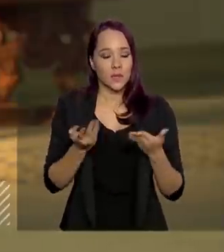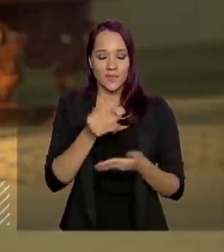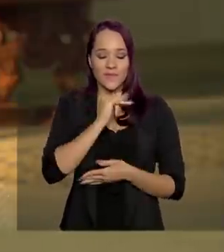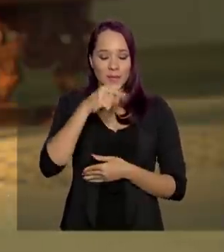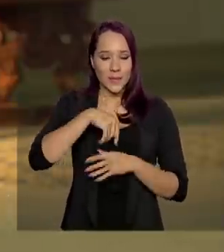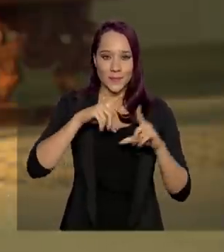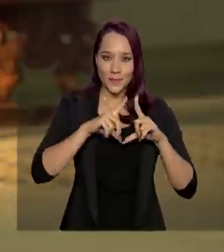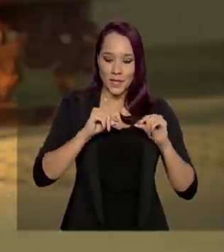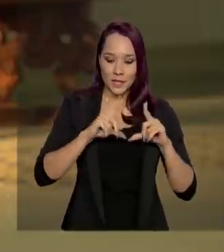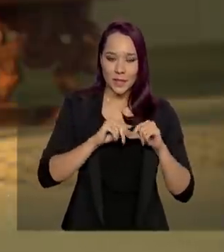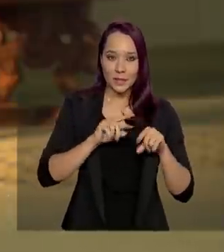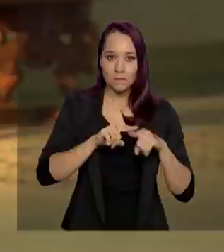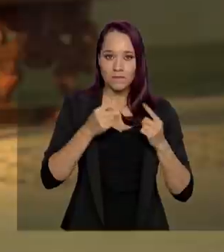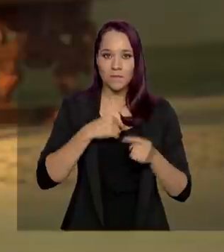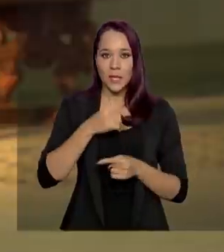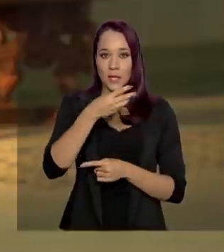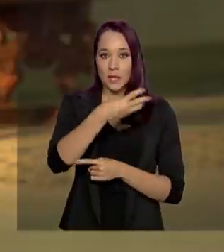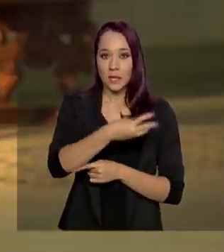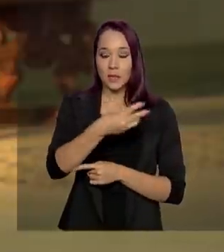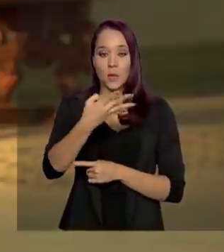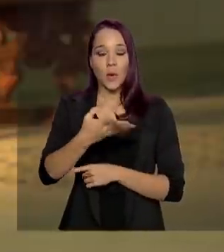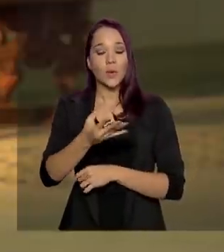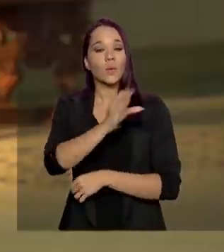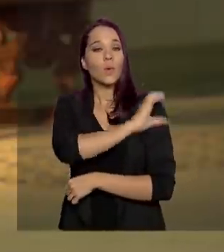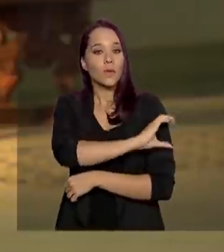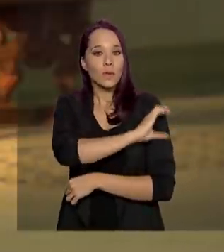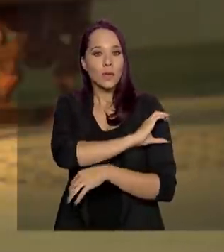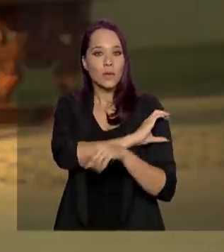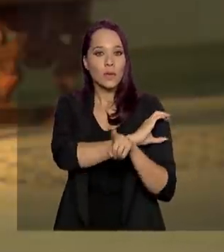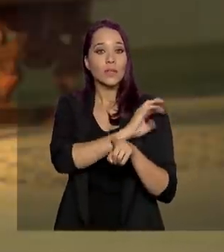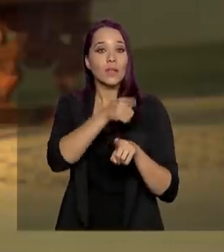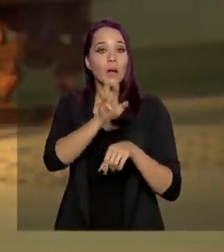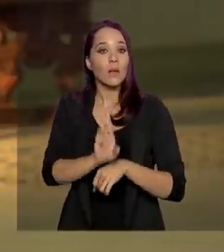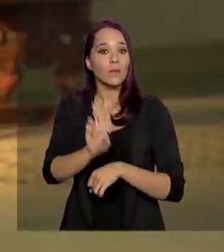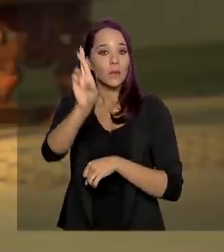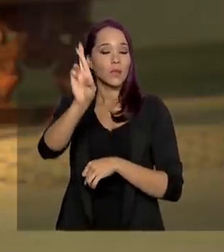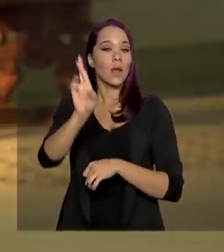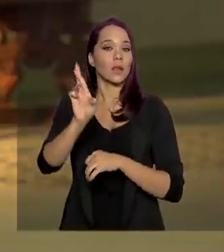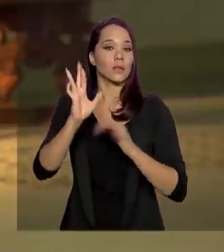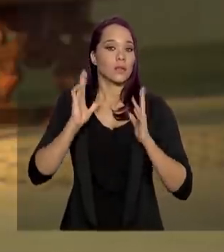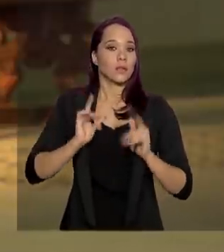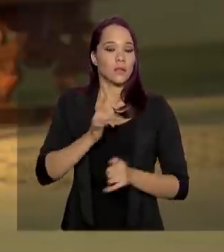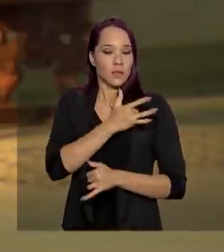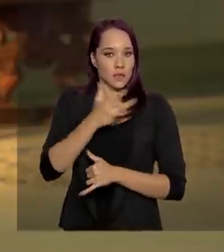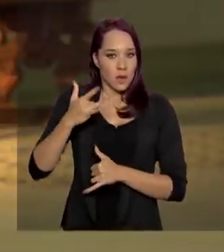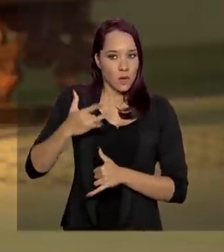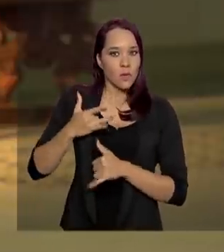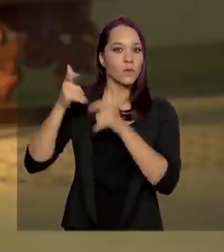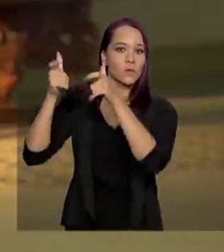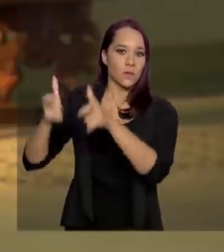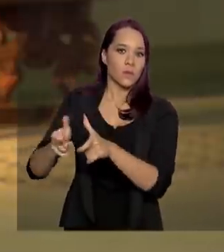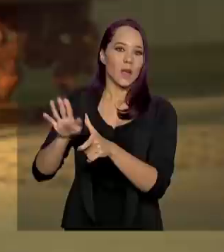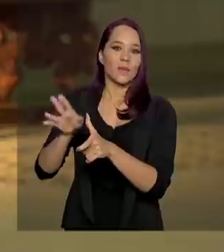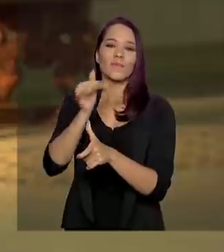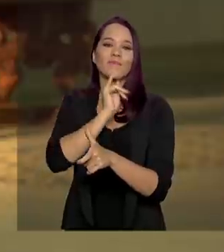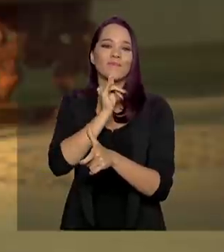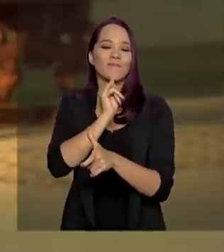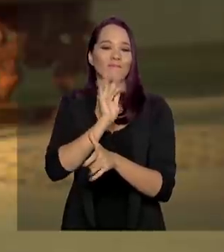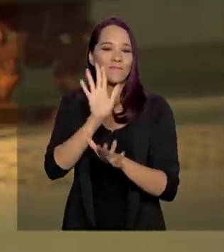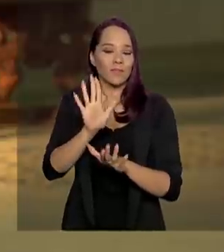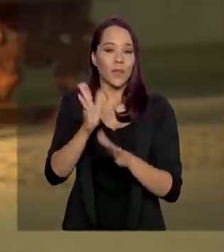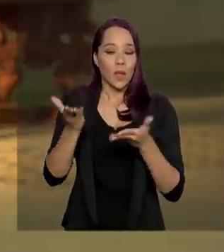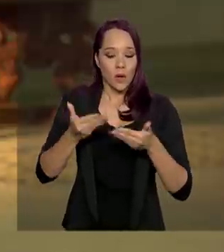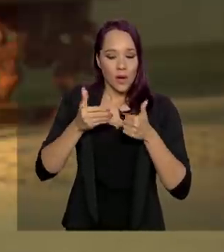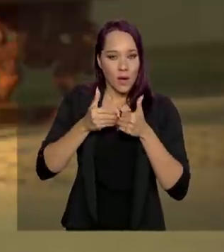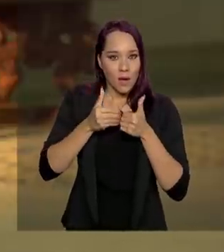Brasília, mas nós temos 34 coordenadores. Esses coordenadores são as autoridades sanitárias do local. Então, por exemplo, nós fizemos